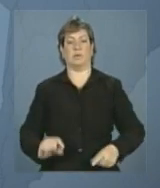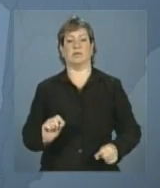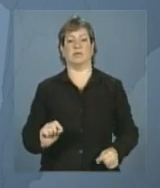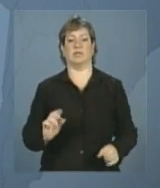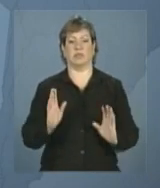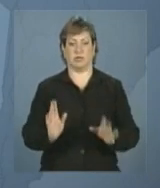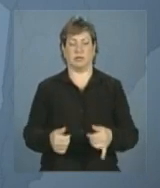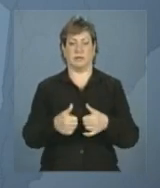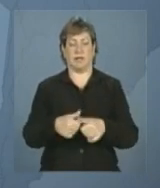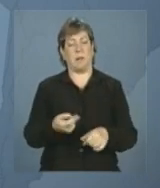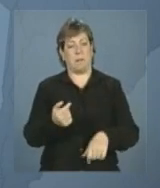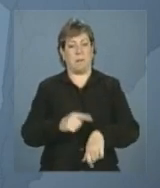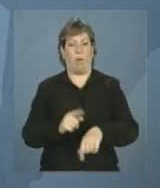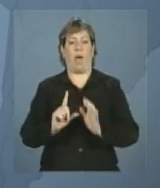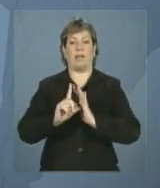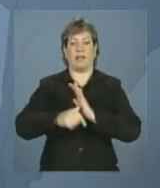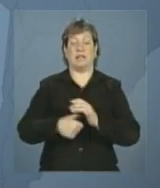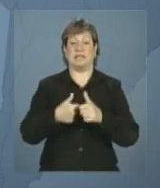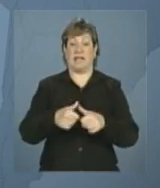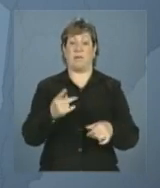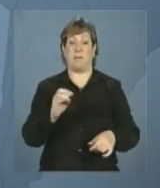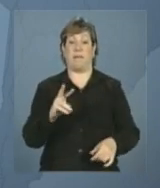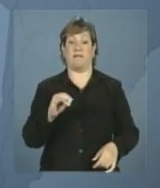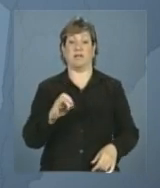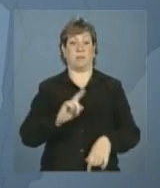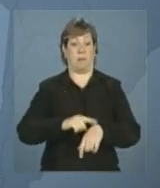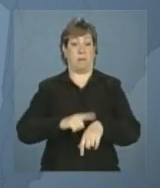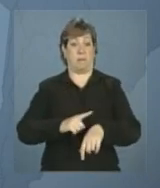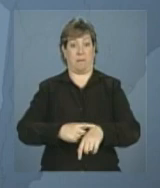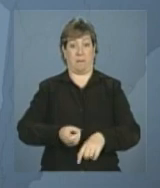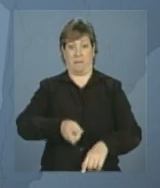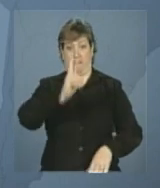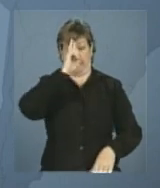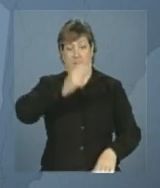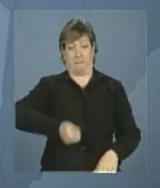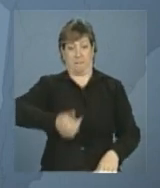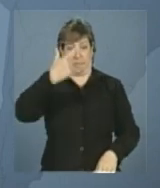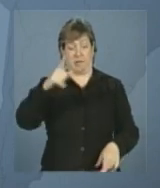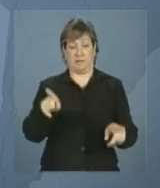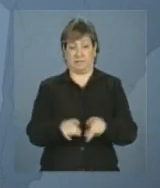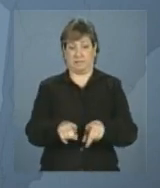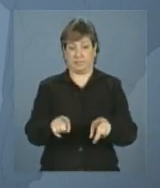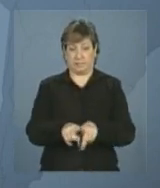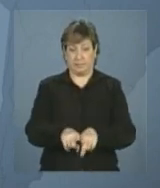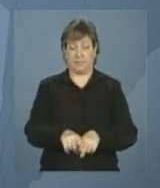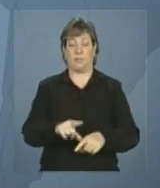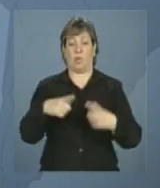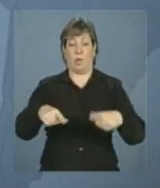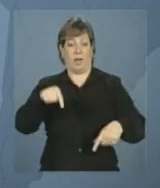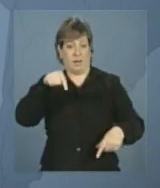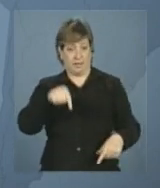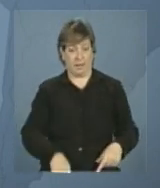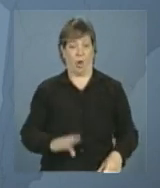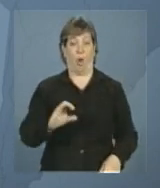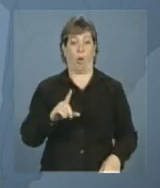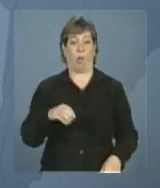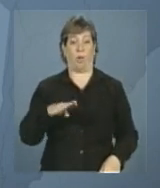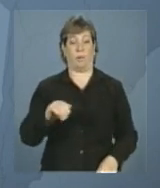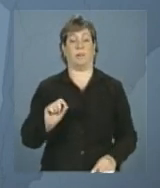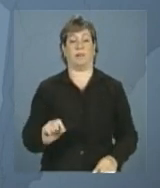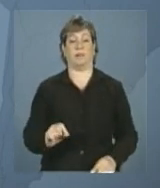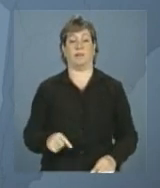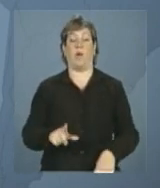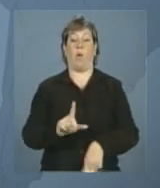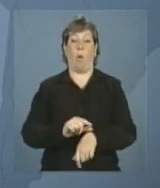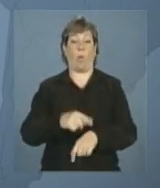está com um pequeno atraso. Estava previsto para meio-dia o horário local aqui de Cartagena, das Índias, na Colômbia. Mas